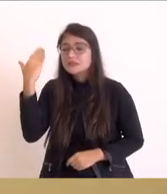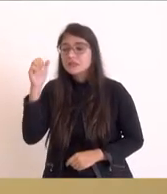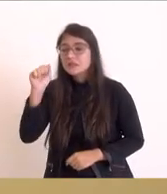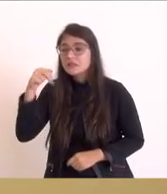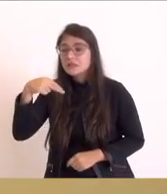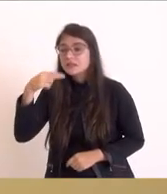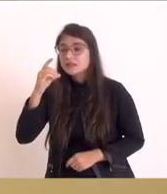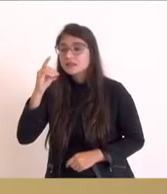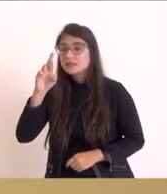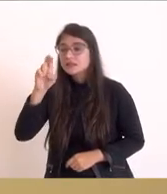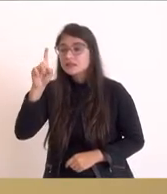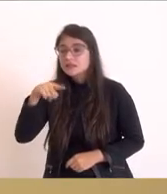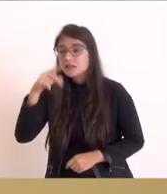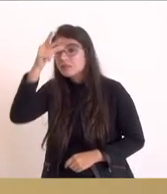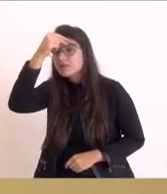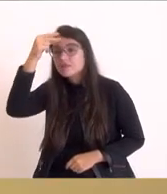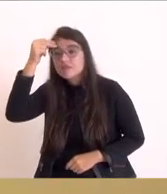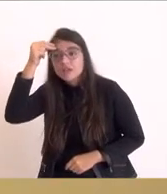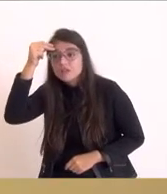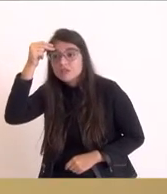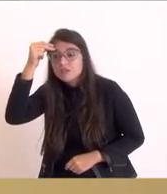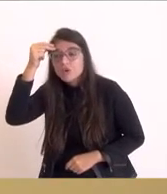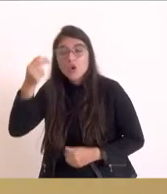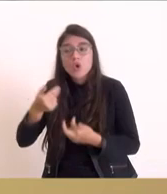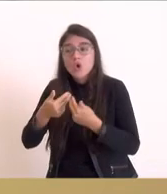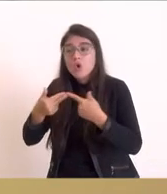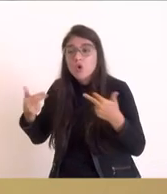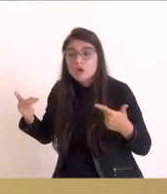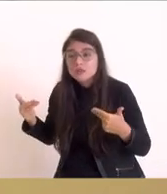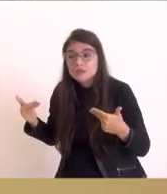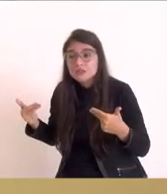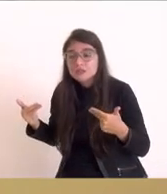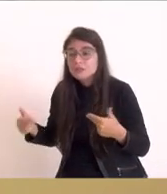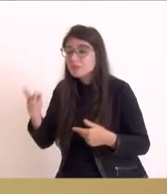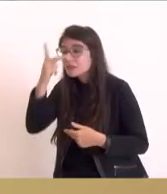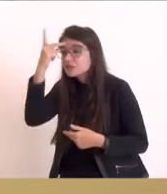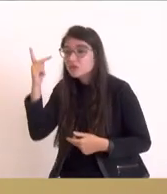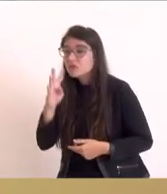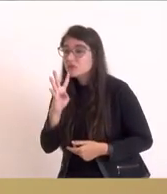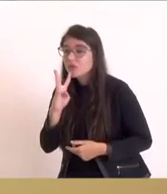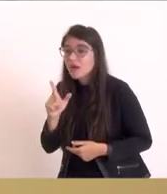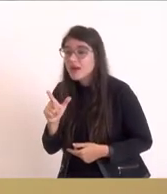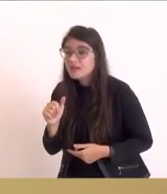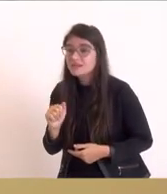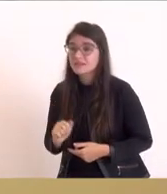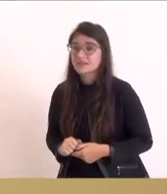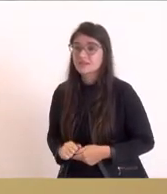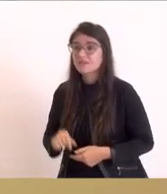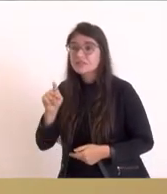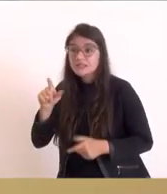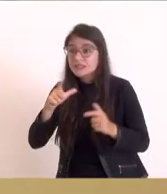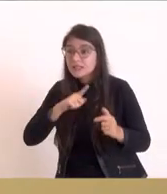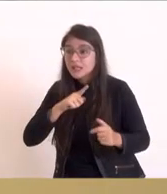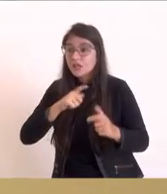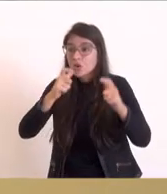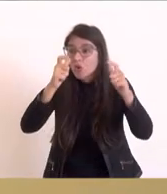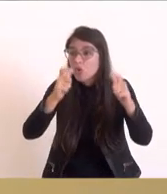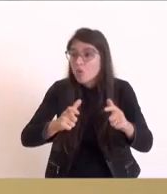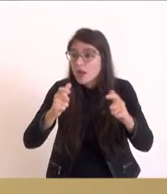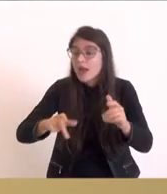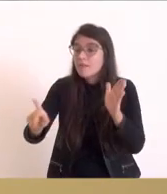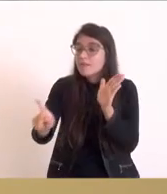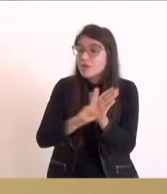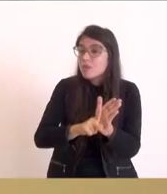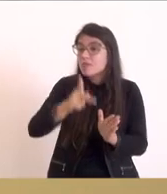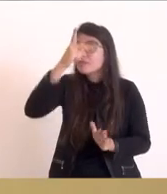era desconhecida e combatida por muita gente você tinha em Paracambi um manicômio eu não